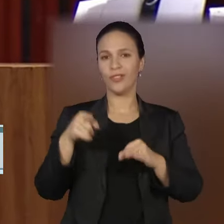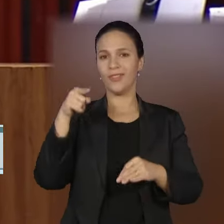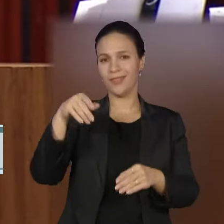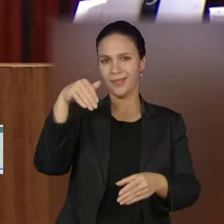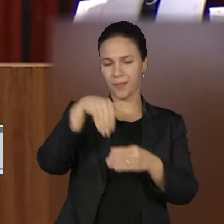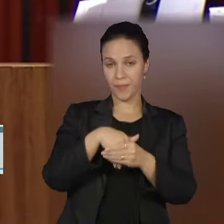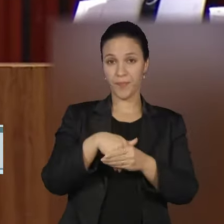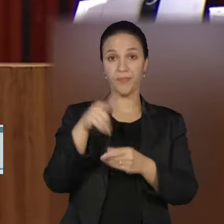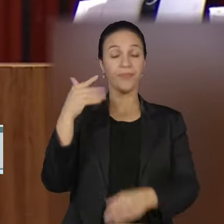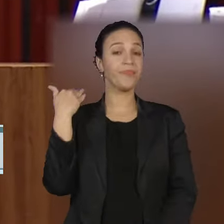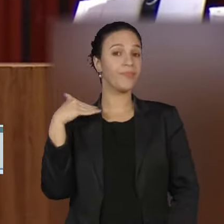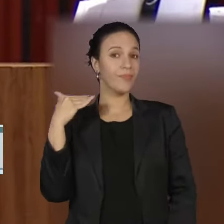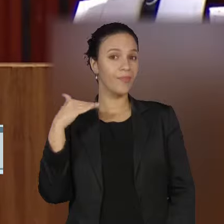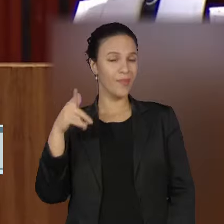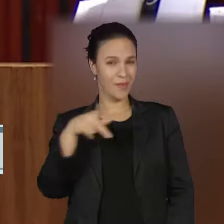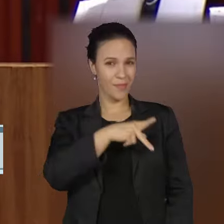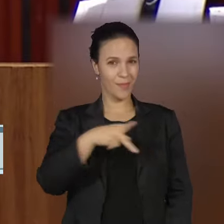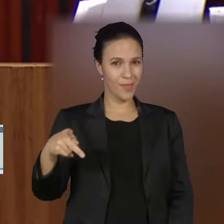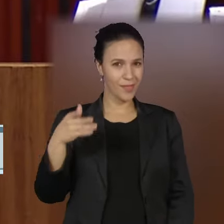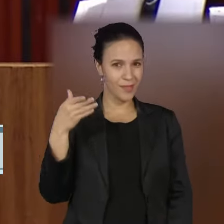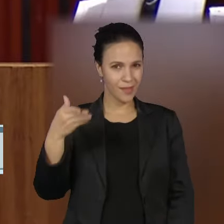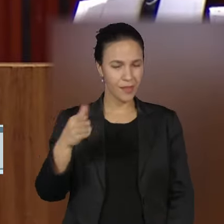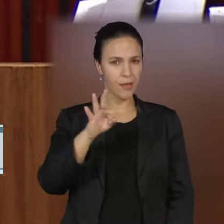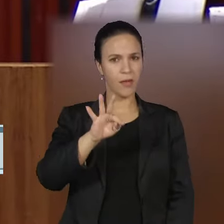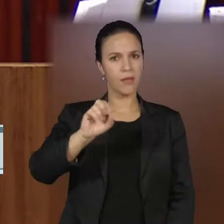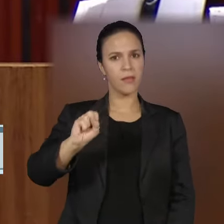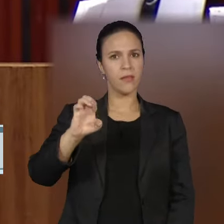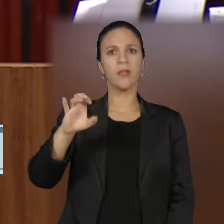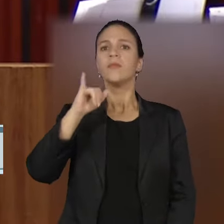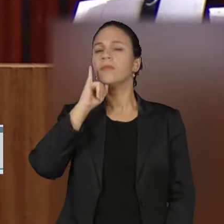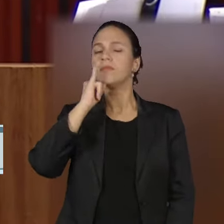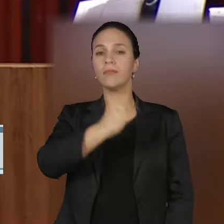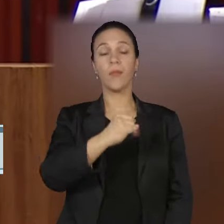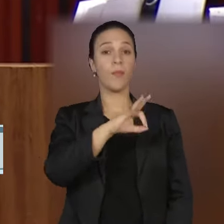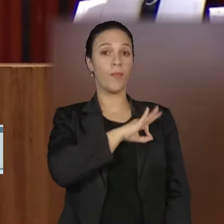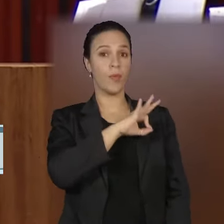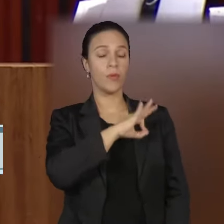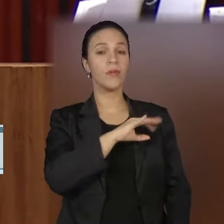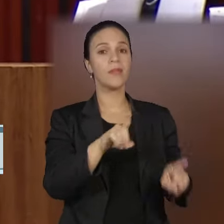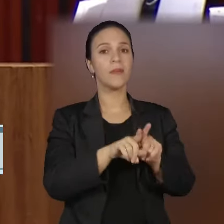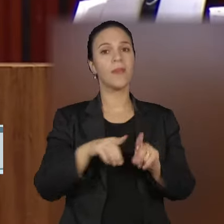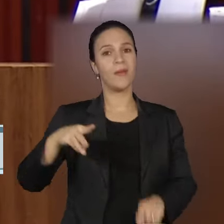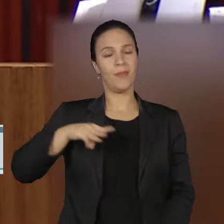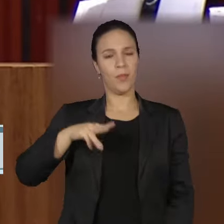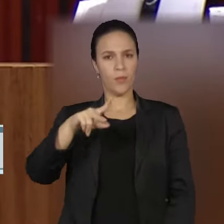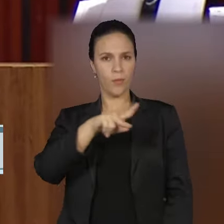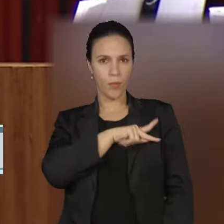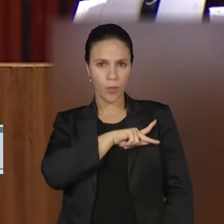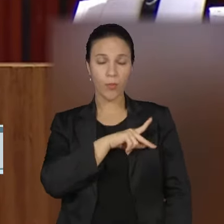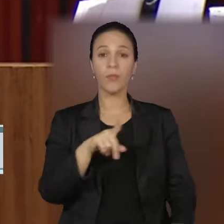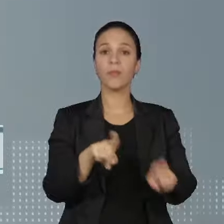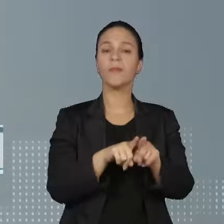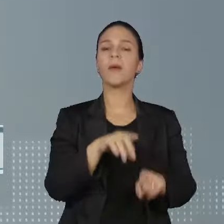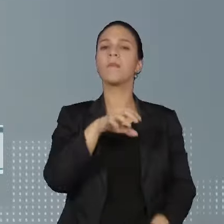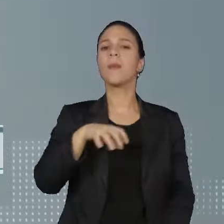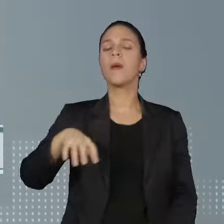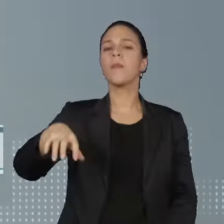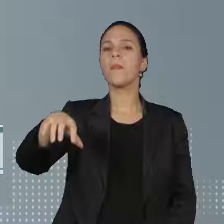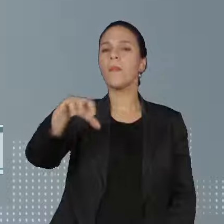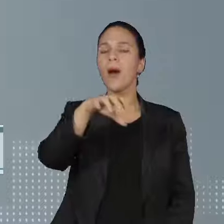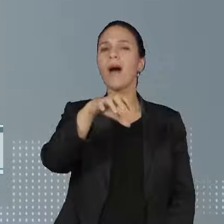do TSE, ministra Carmen Lúcia, informou ter pedido à polícia, ao Ministério Público e aos tribunais regionais